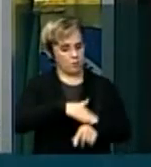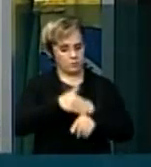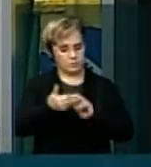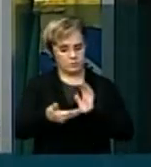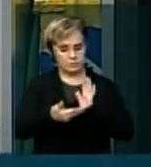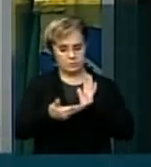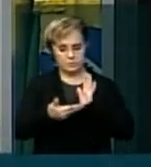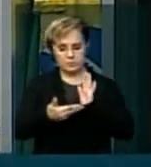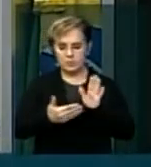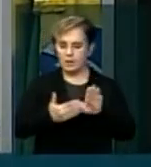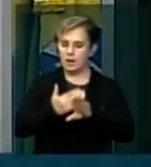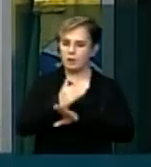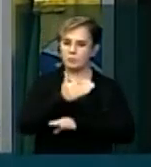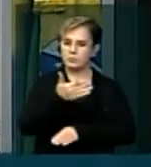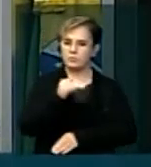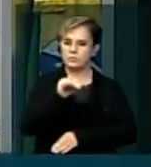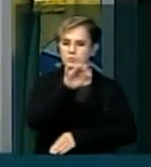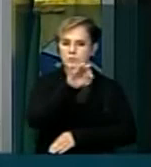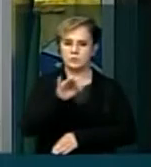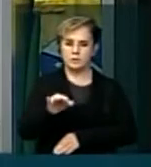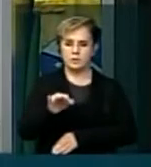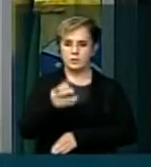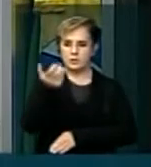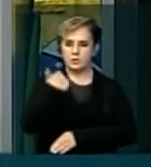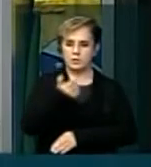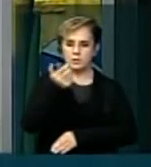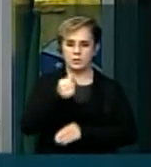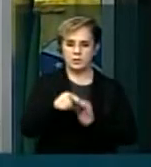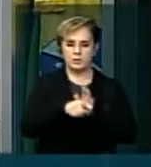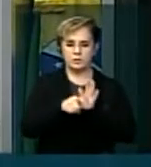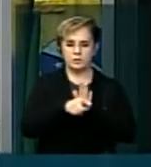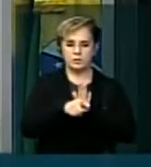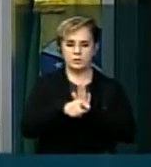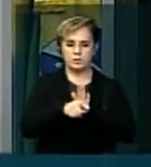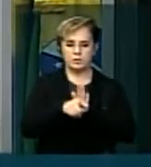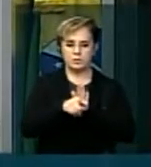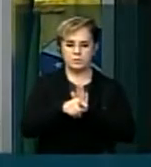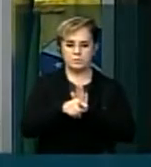aprovar os 10% da receita corrente bruta da União.